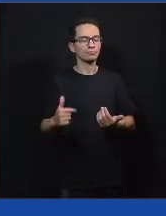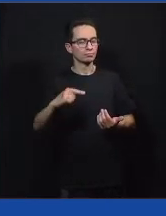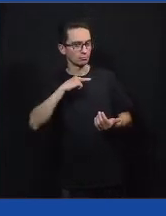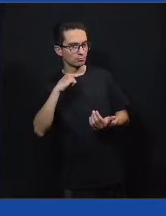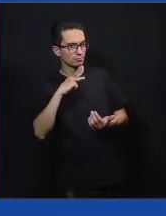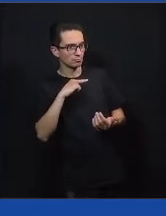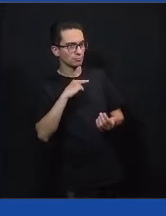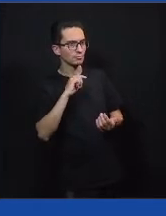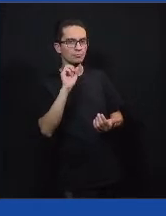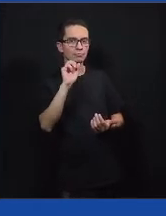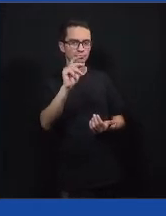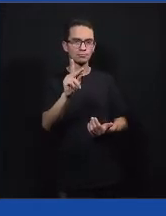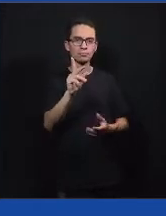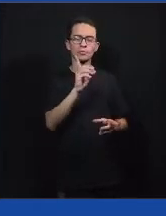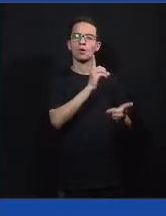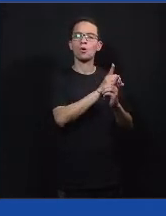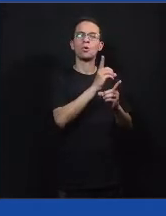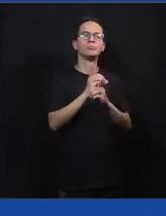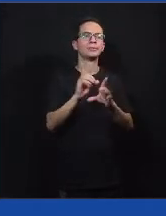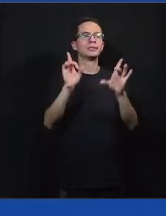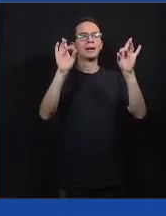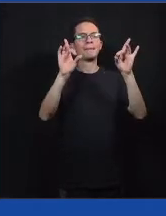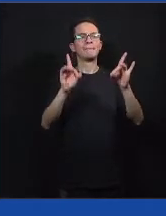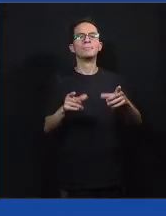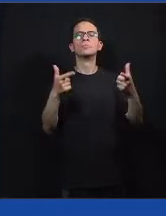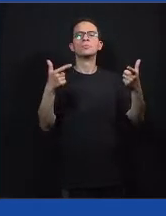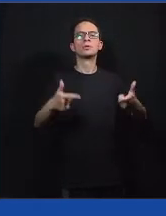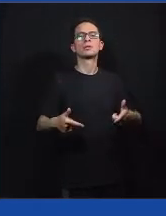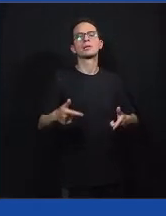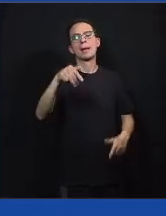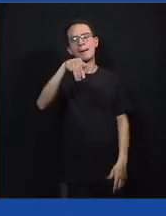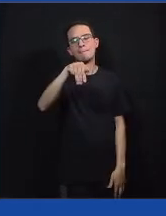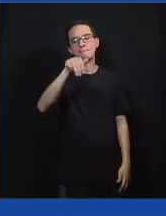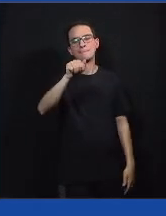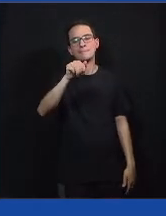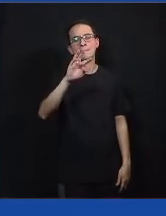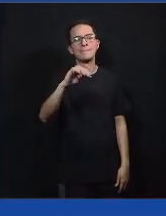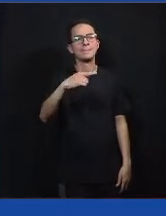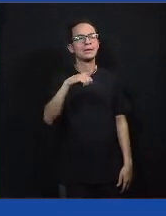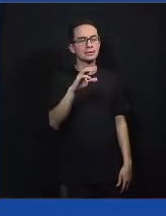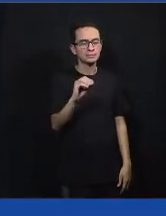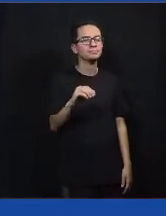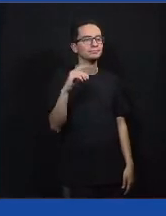nessa cidade tão especial que é Matão. Vamos que vamos.